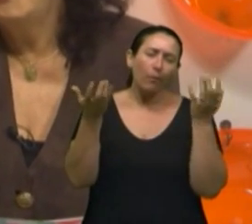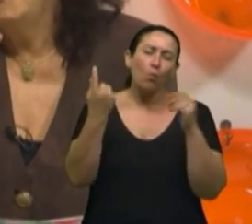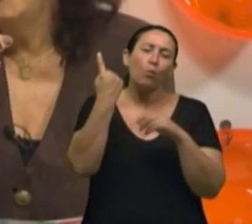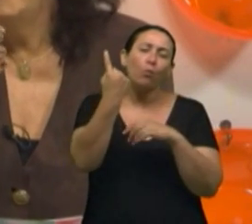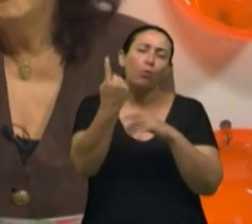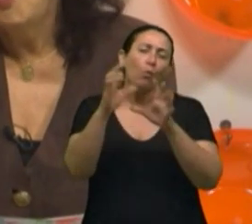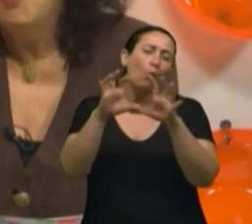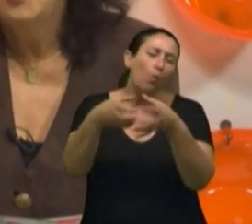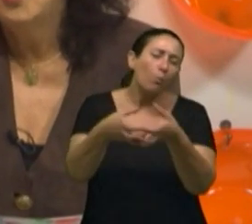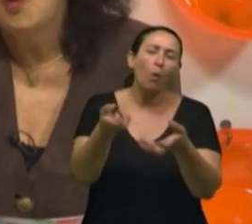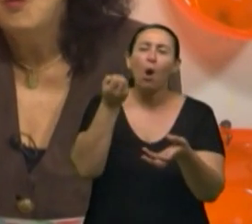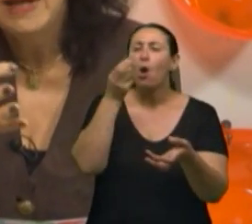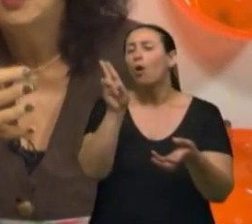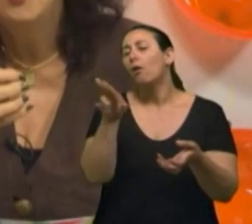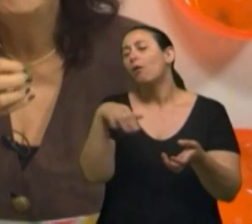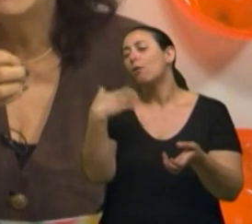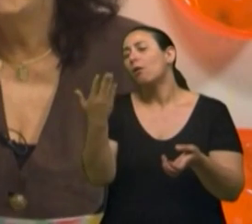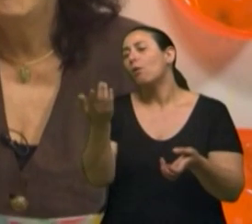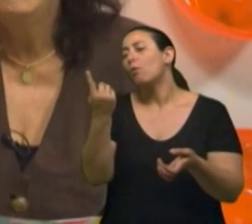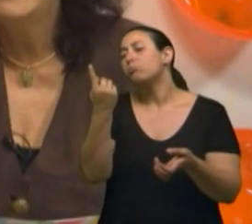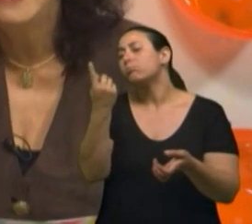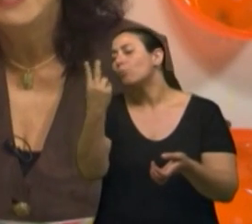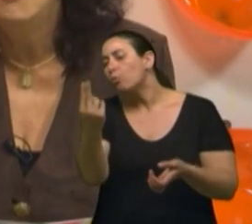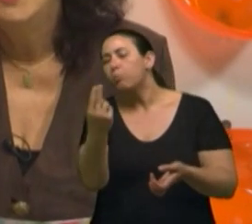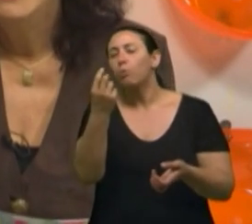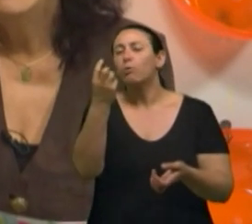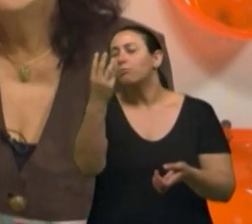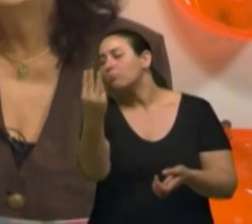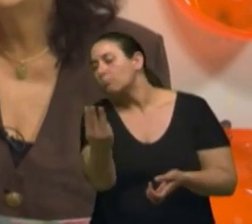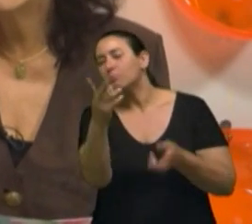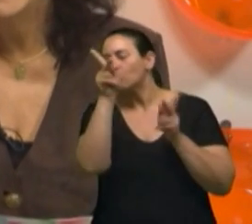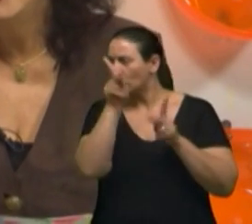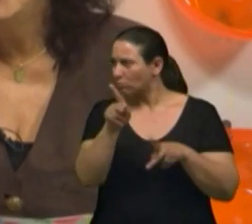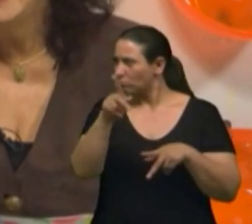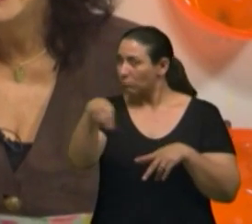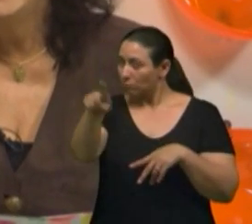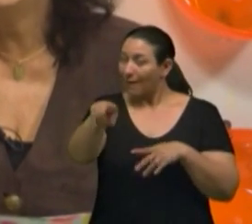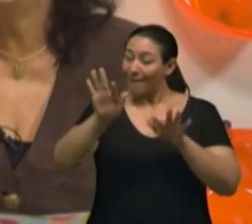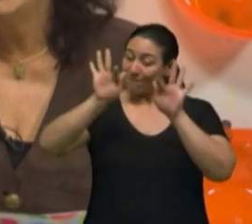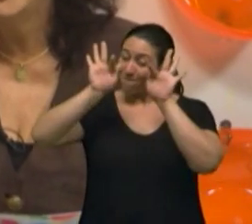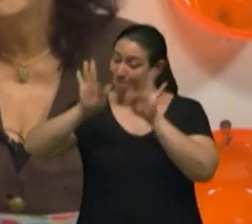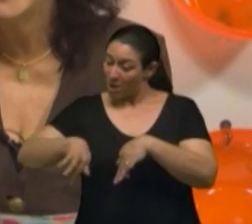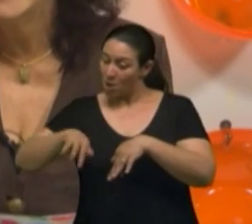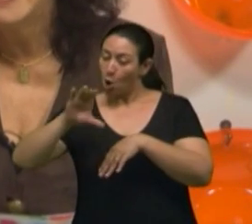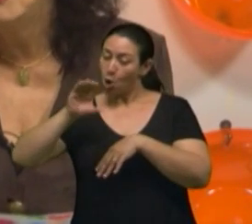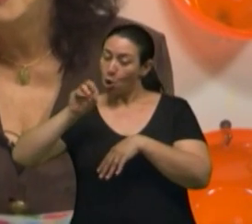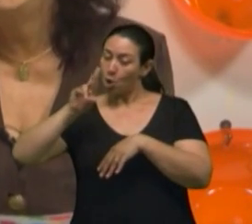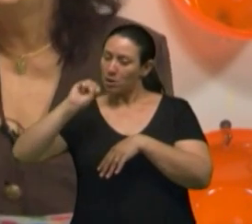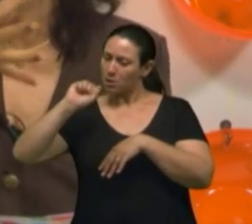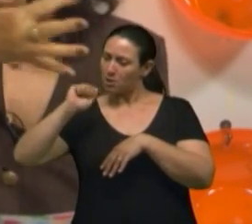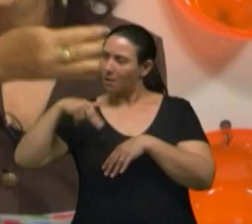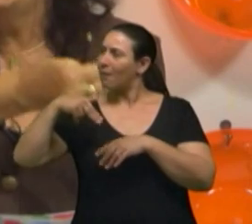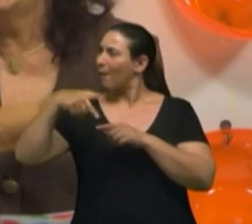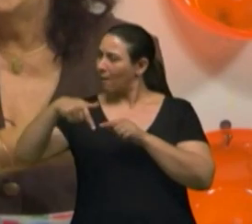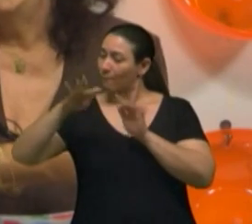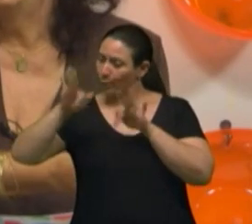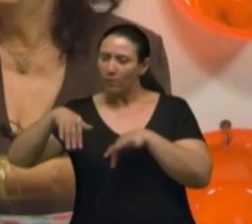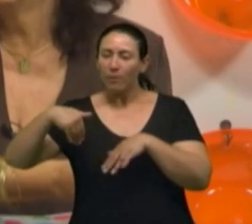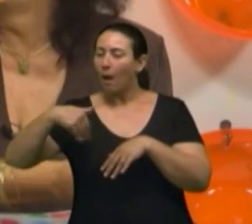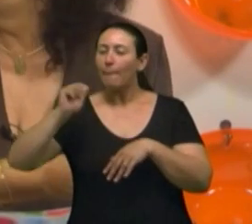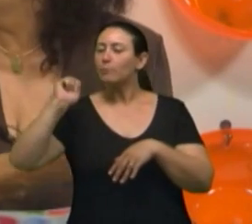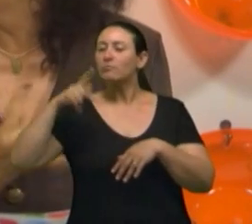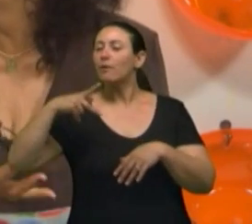grupo ou uma dupla ou um trio saiu dali depois de aposentado e formou